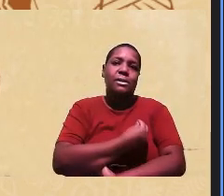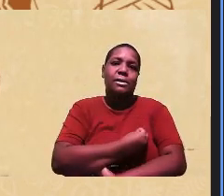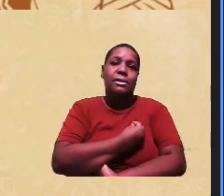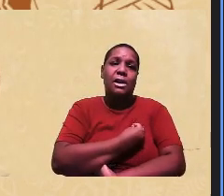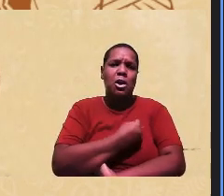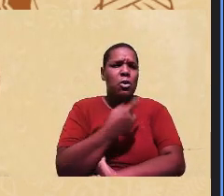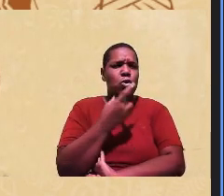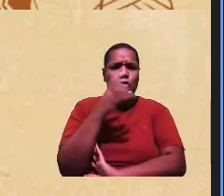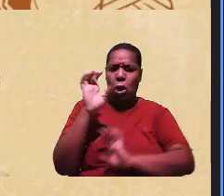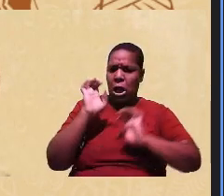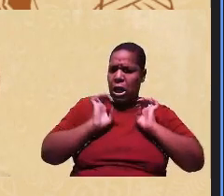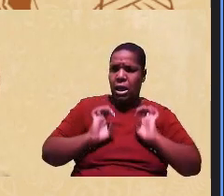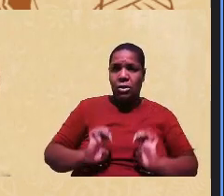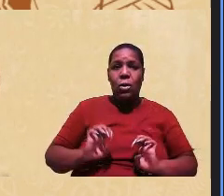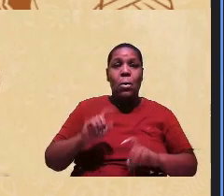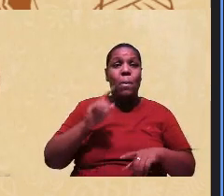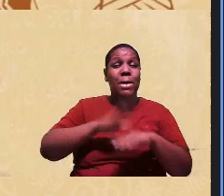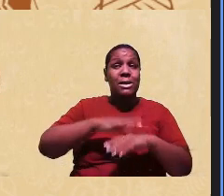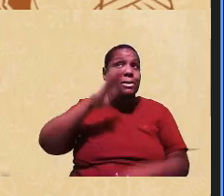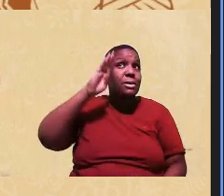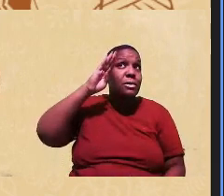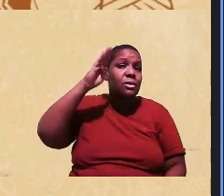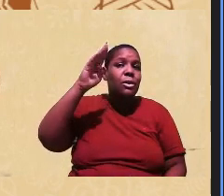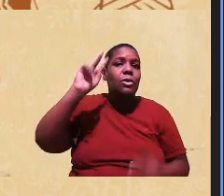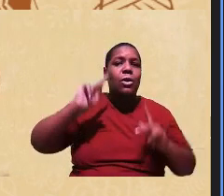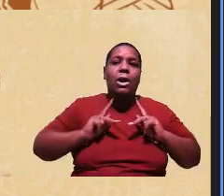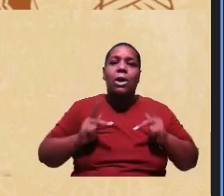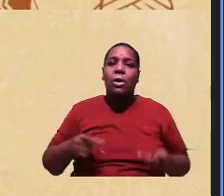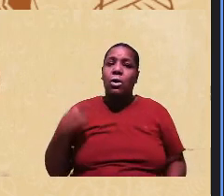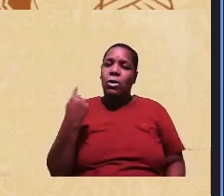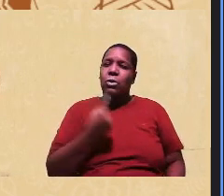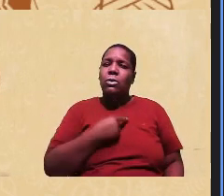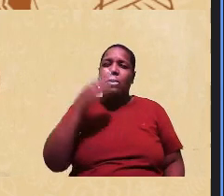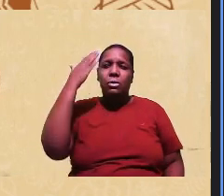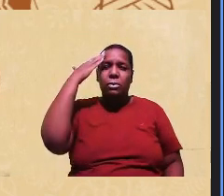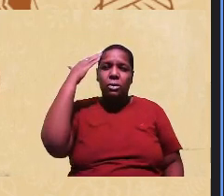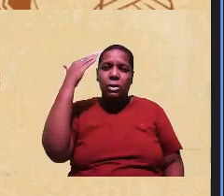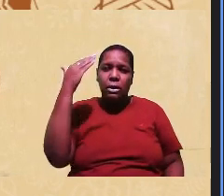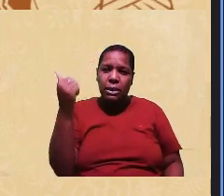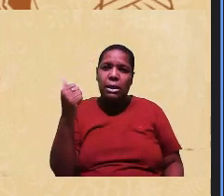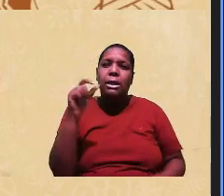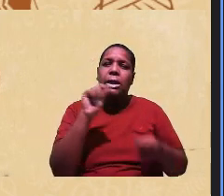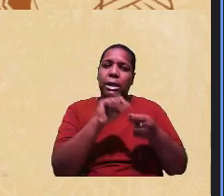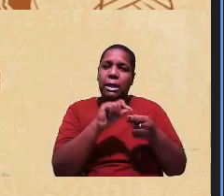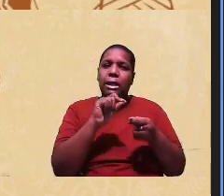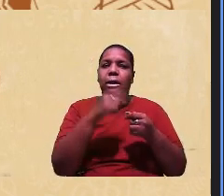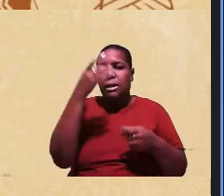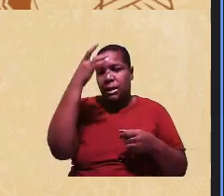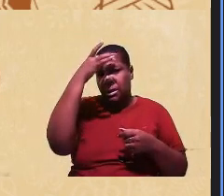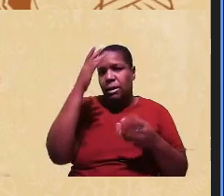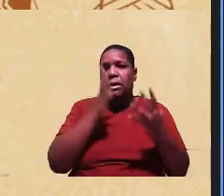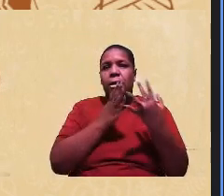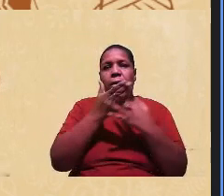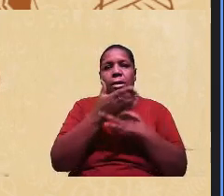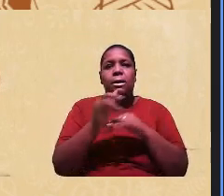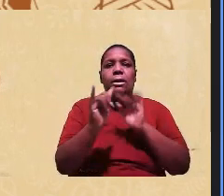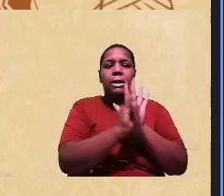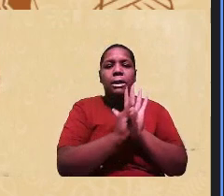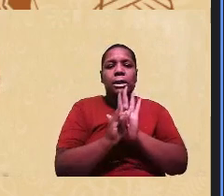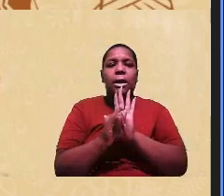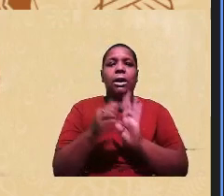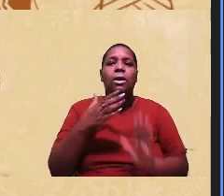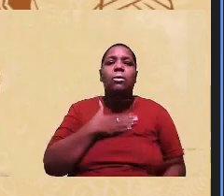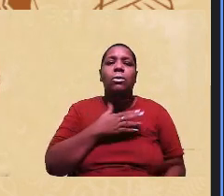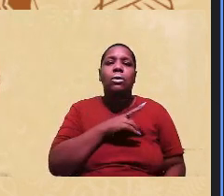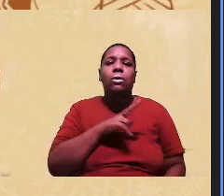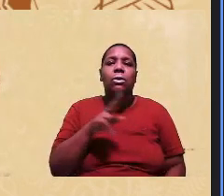ético sobretudo humano o nosso fazer psicológico é atravessado por essas identidades eu sou Tuxá nação